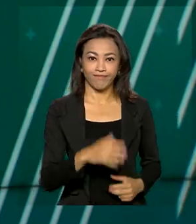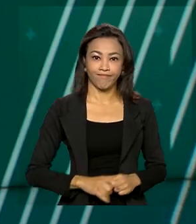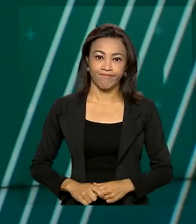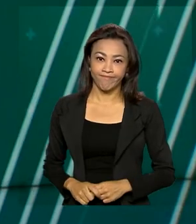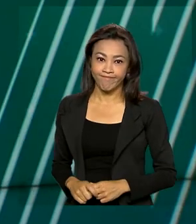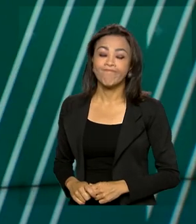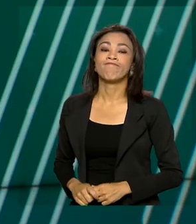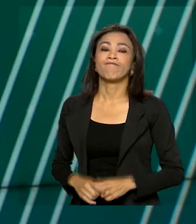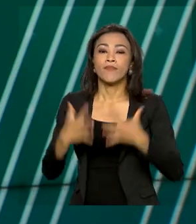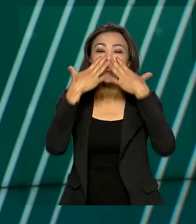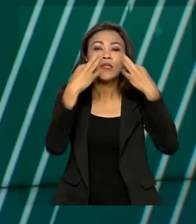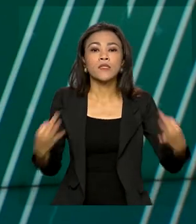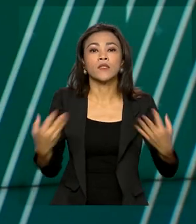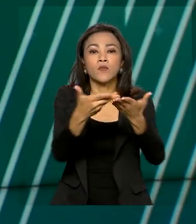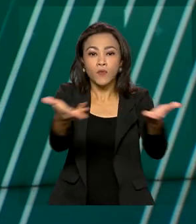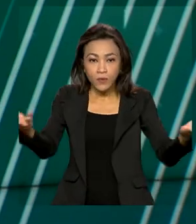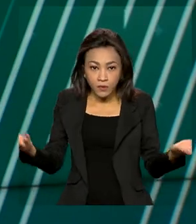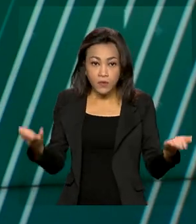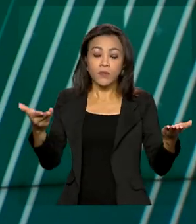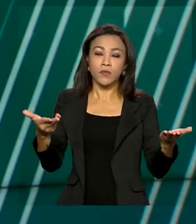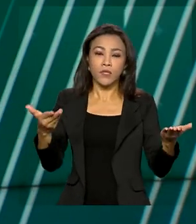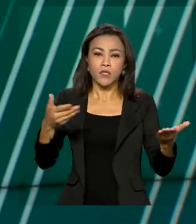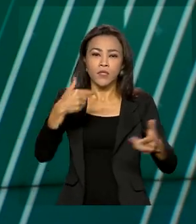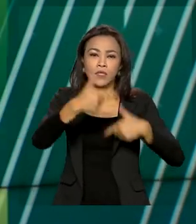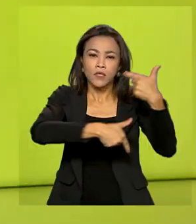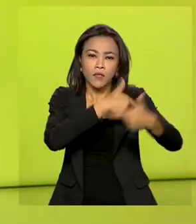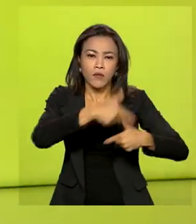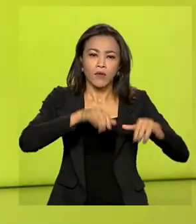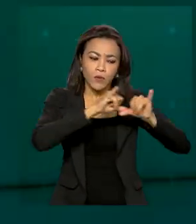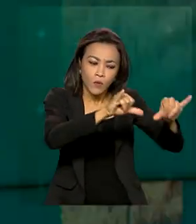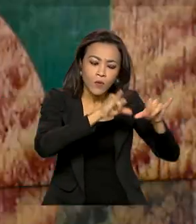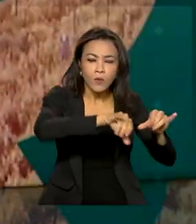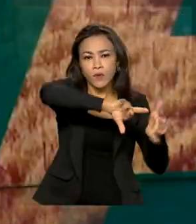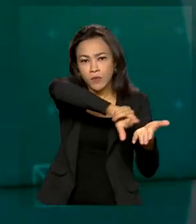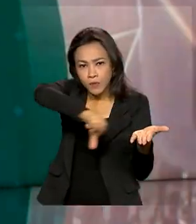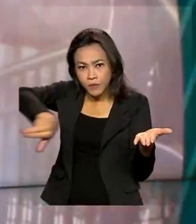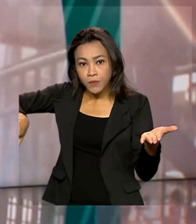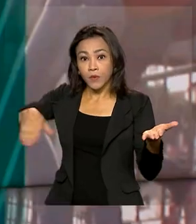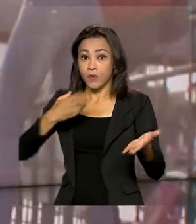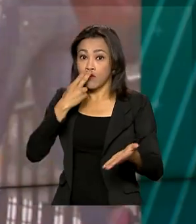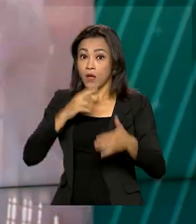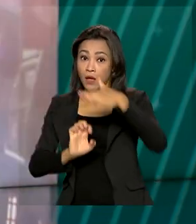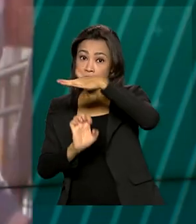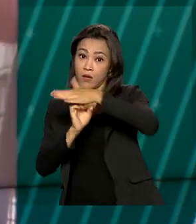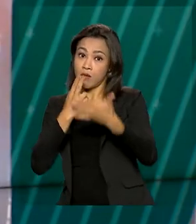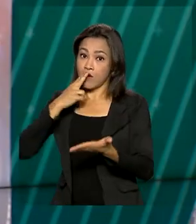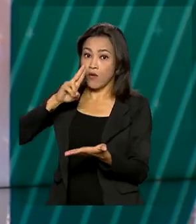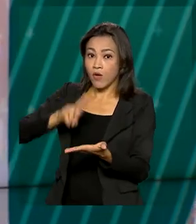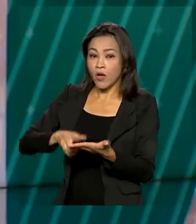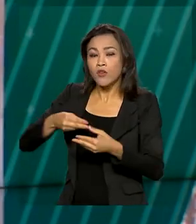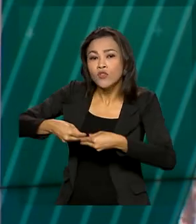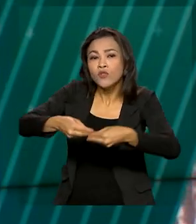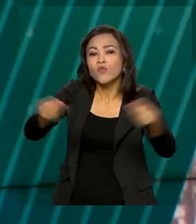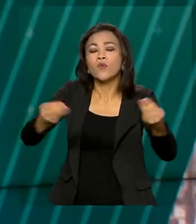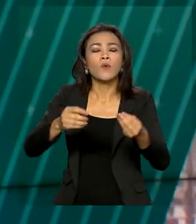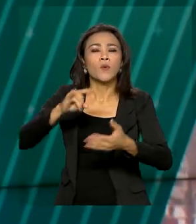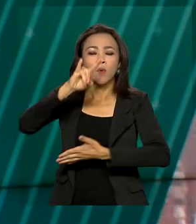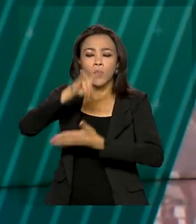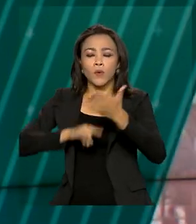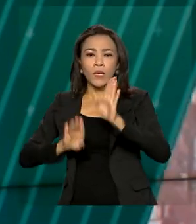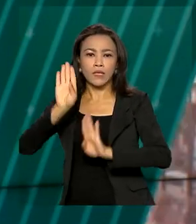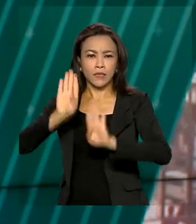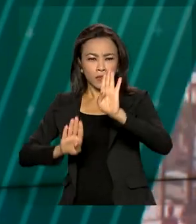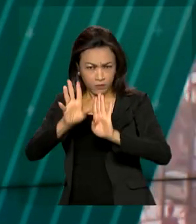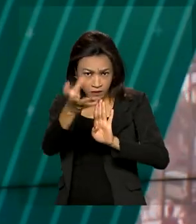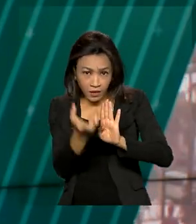E atenção empresários varejistas, os Correios lançaram licitação para quem deseja instalar uma unidade de atendimento